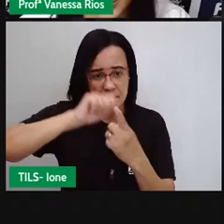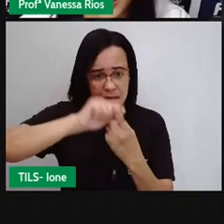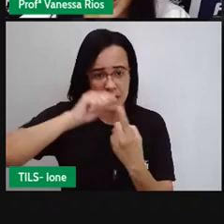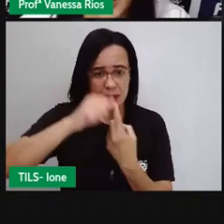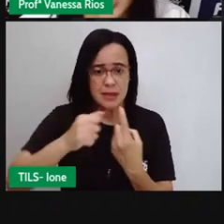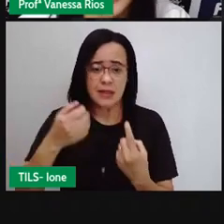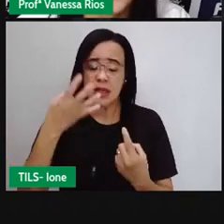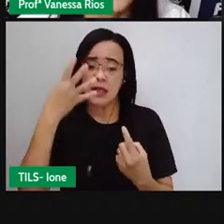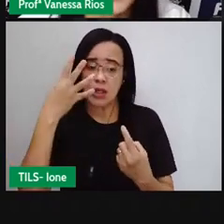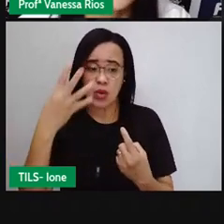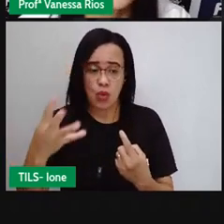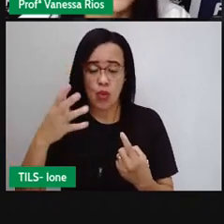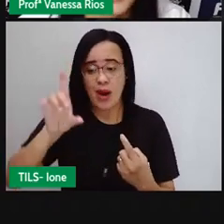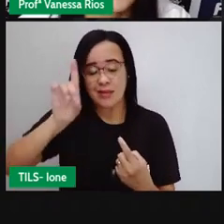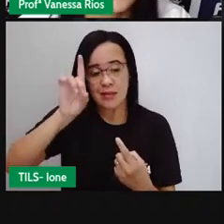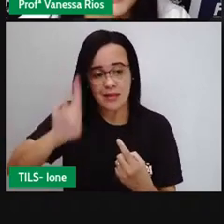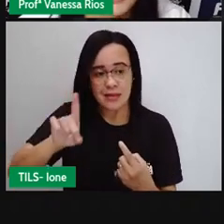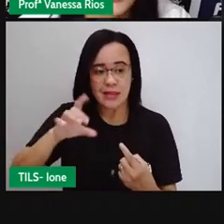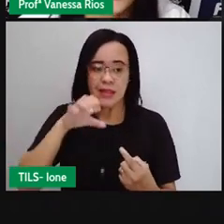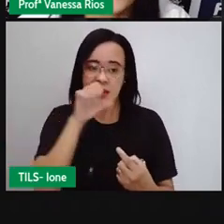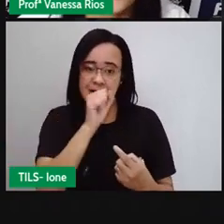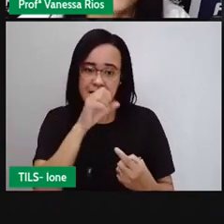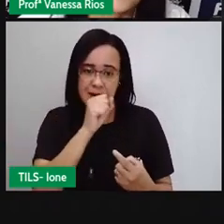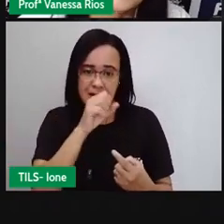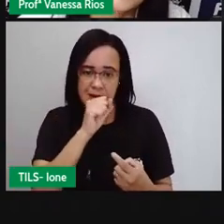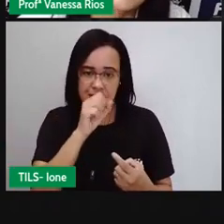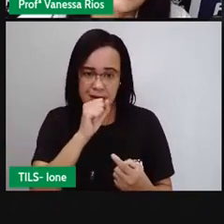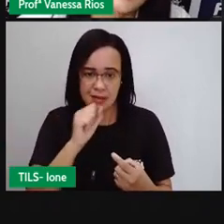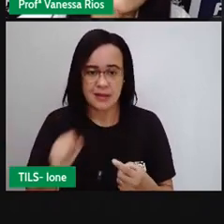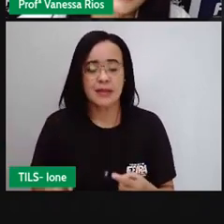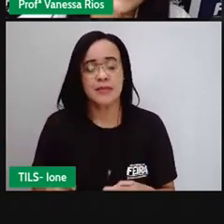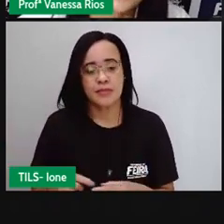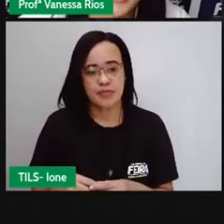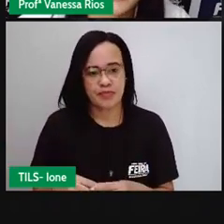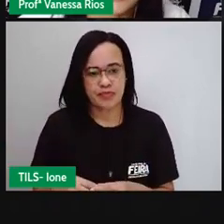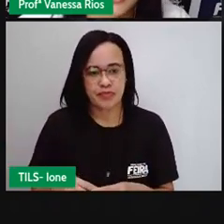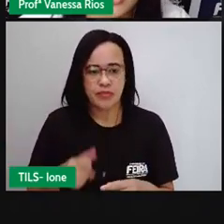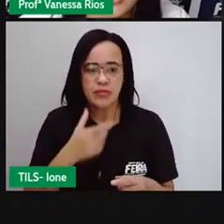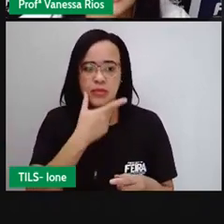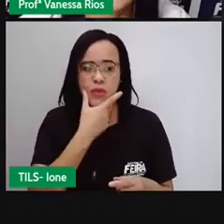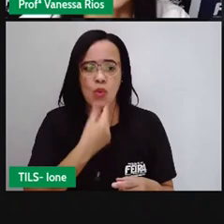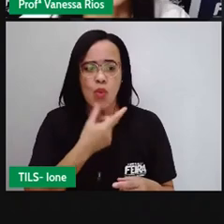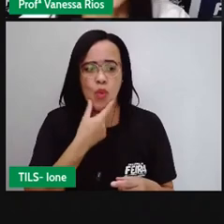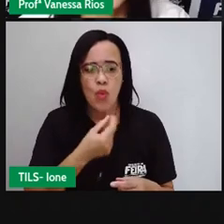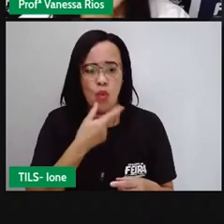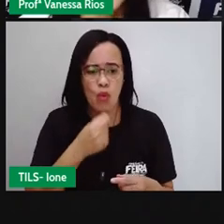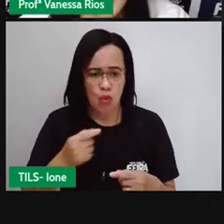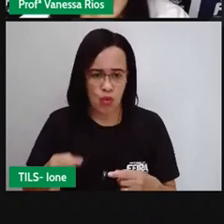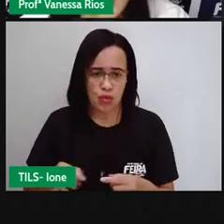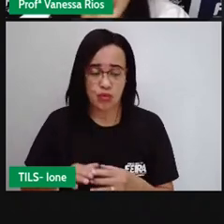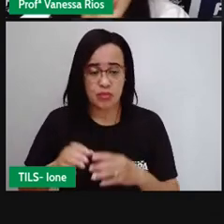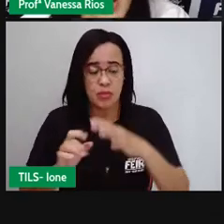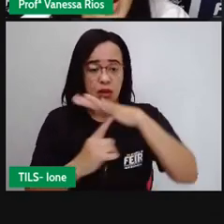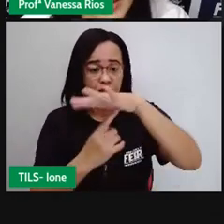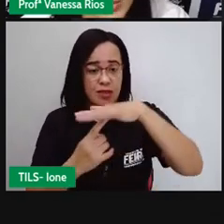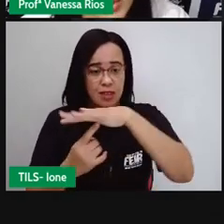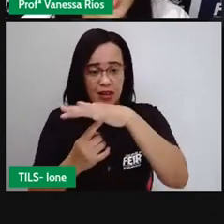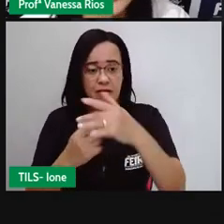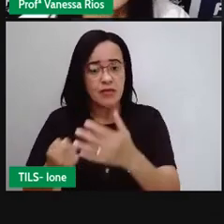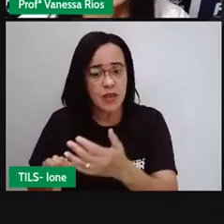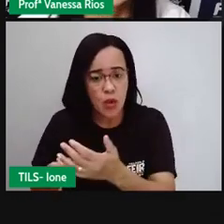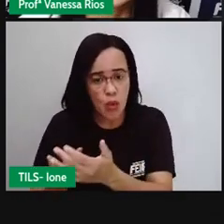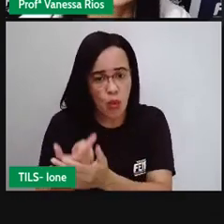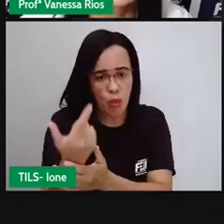ao todo? Pedro foi à feira e comprou uma centena e meia de laranjas. Deu 40 laranjas para